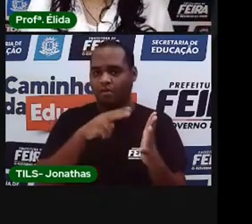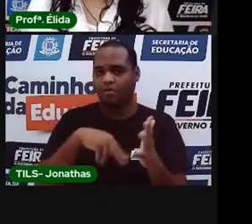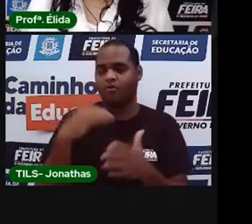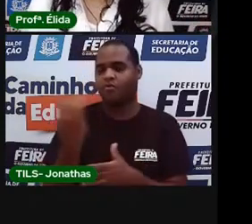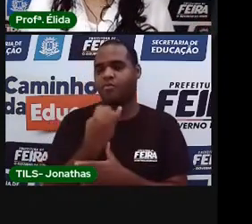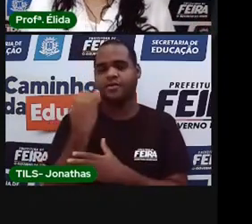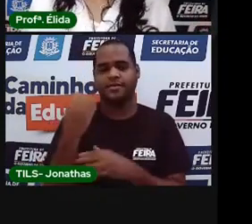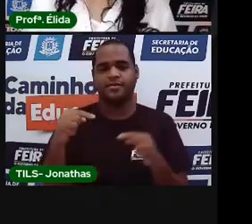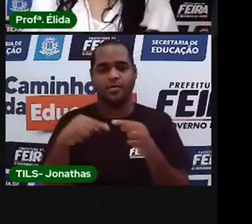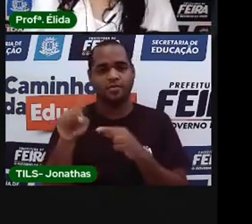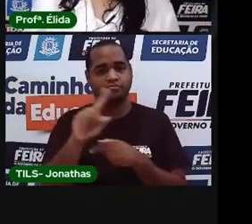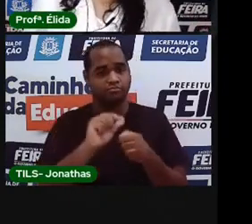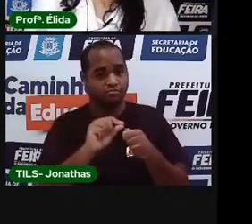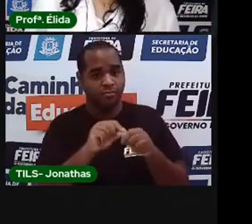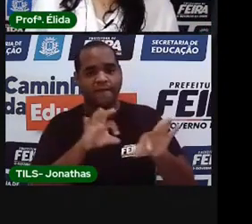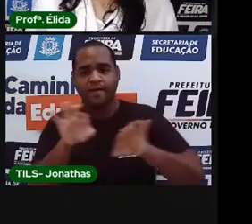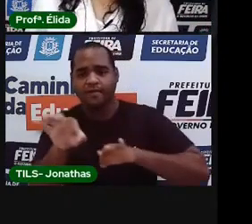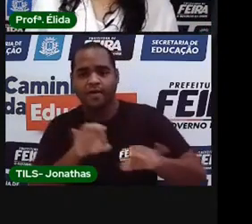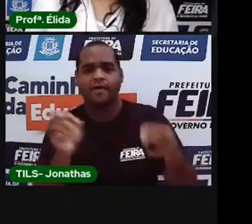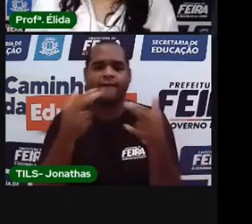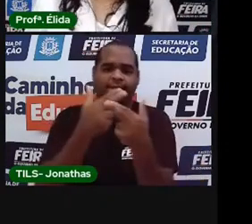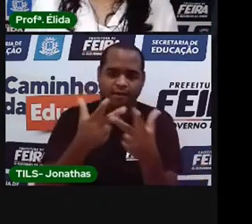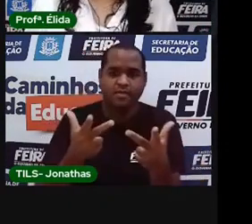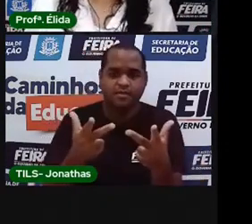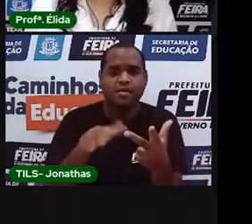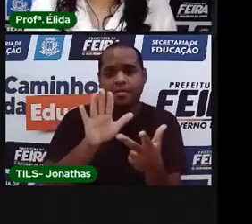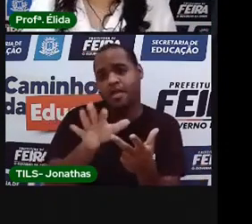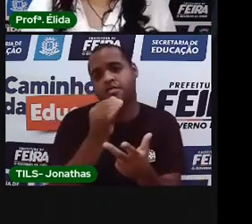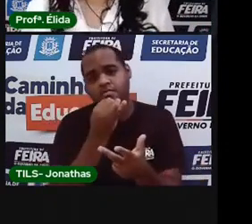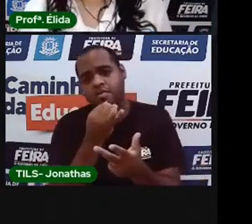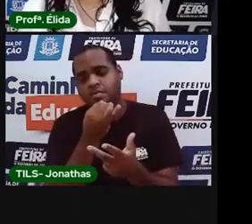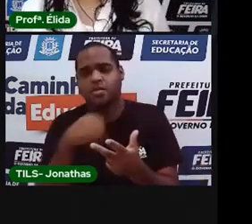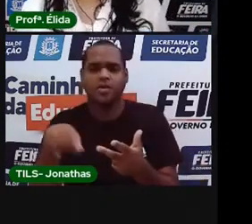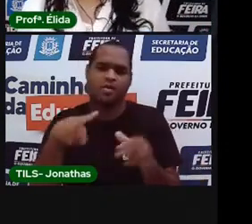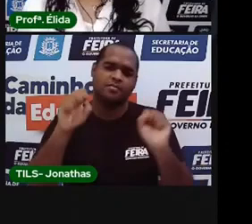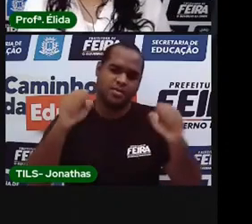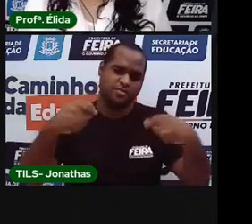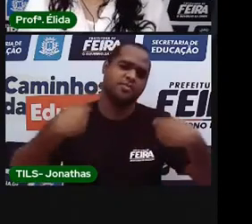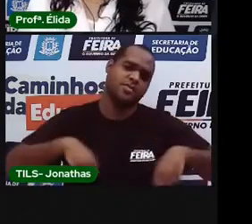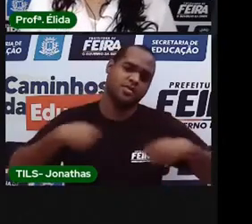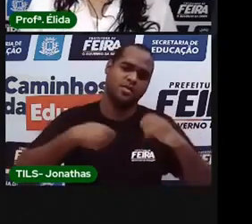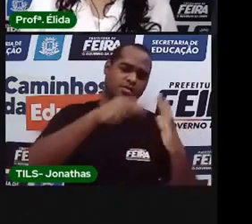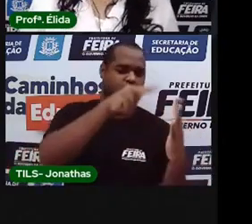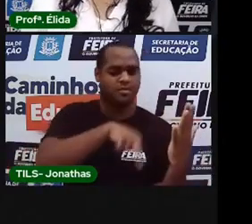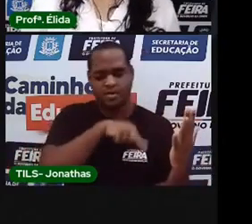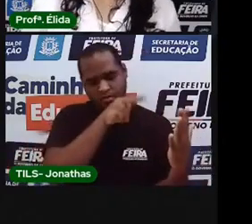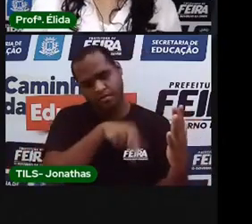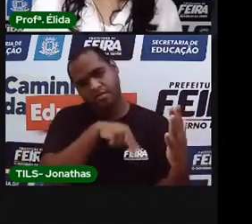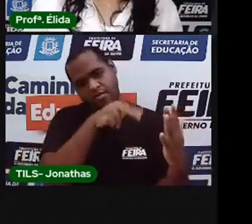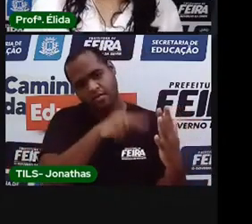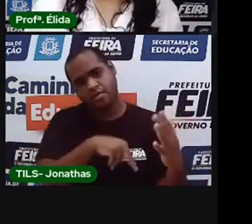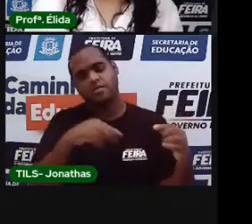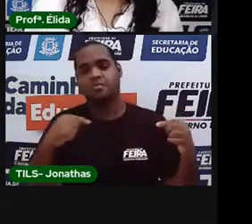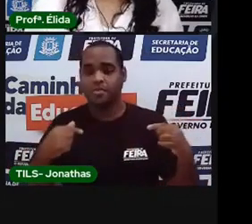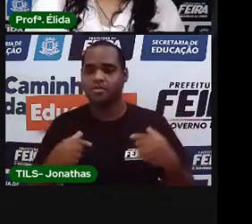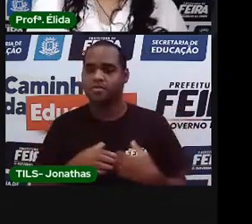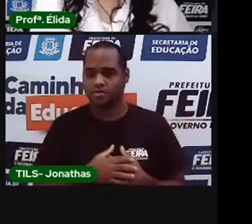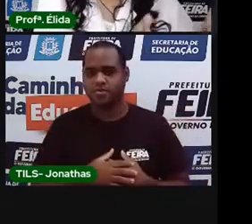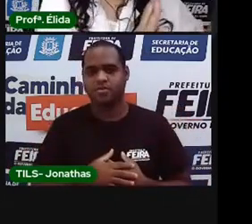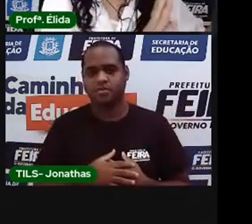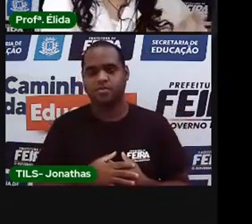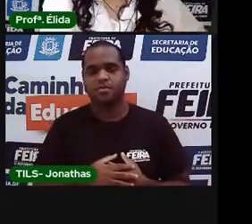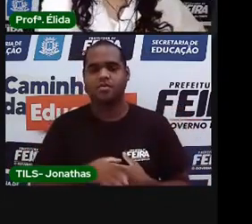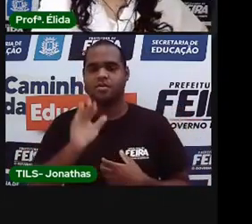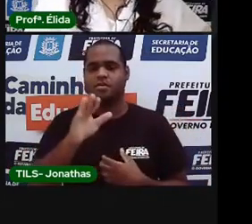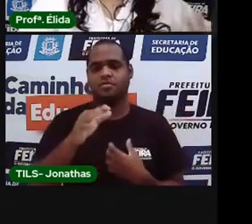a gente faz e tudo o que nos cerca, precisa da leitura. Nós vemos